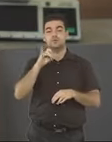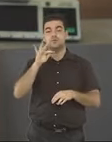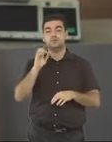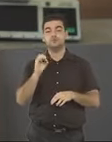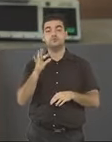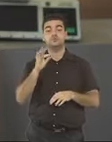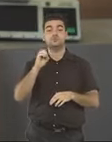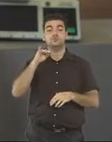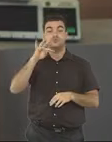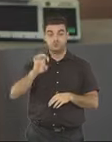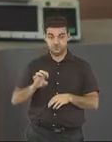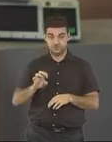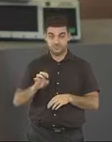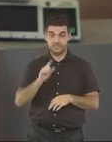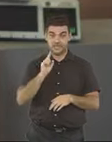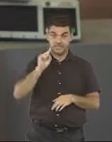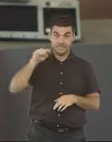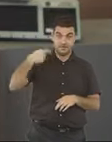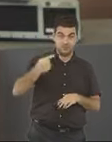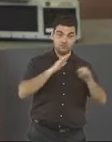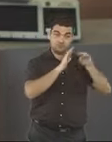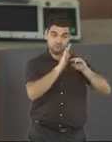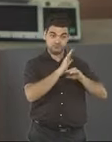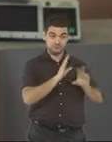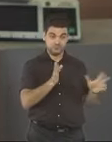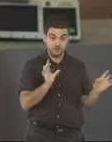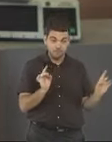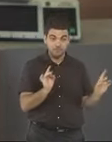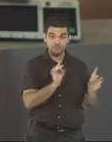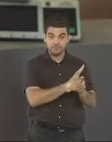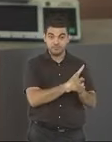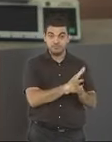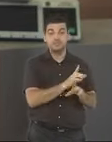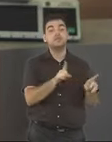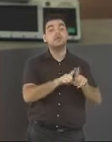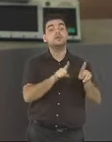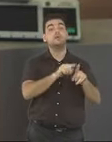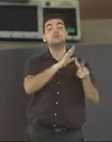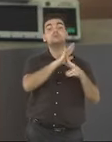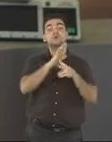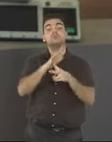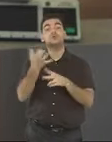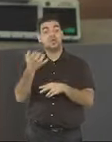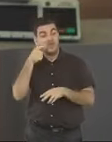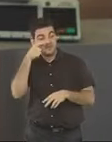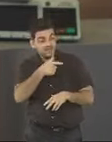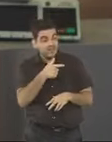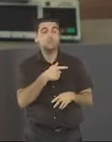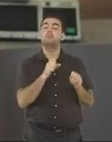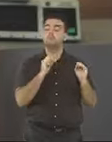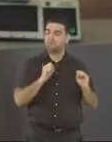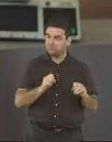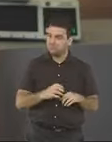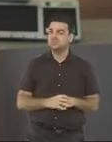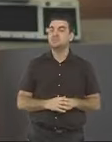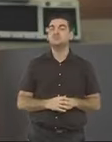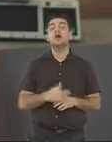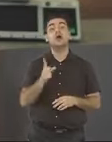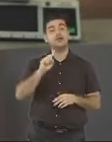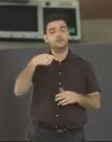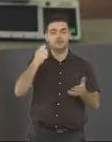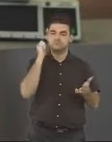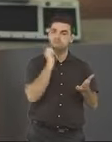Quando os programas estão prontos e conferidos pelos partidos que quiserem, eles são